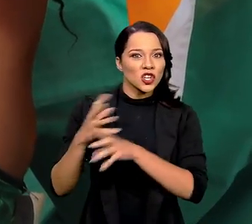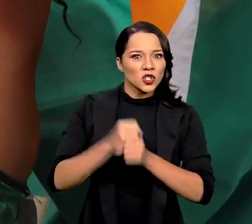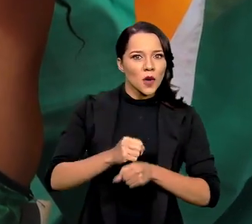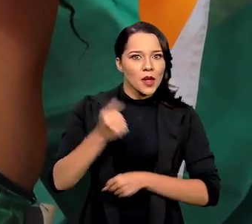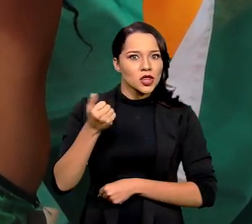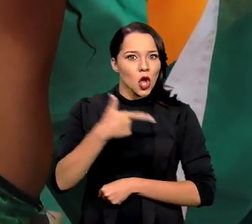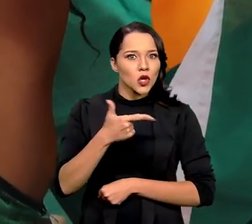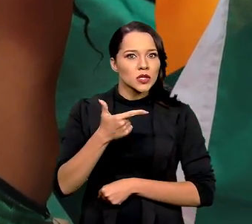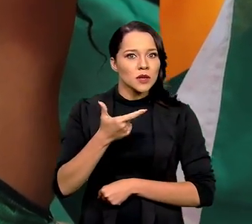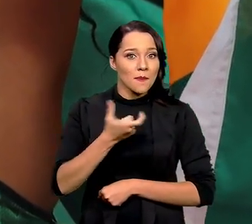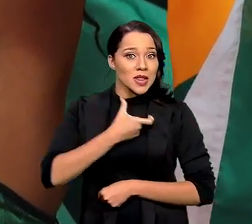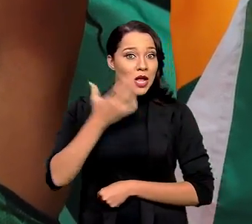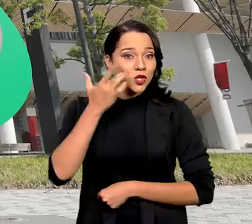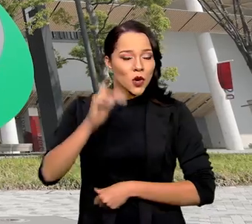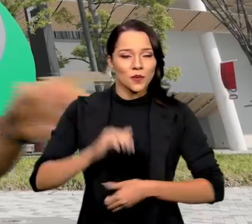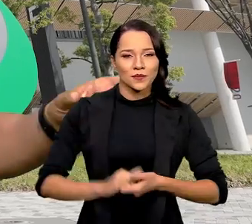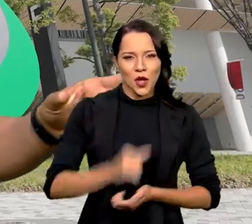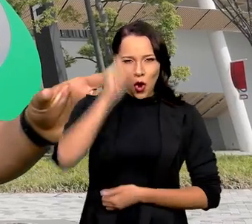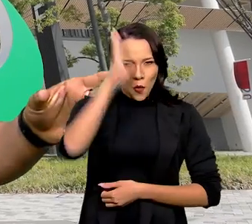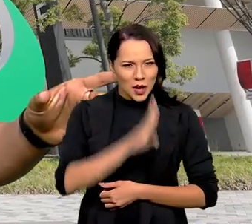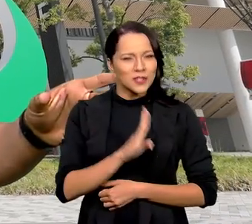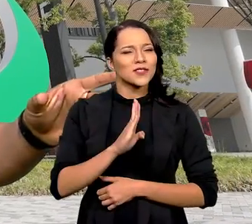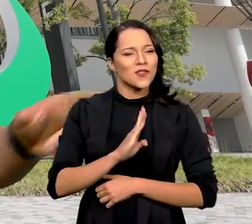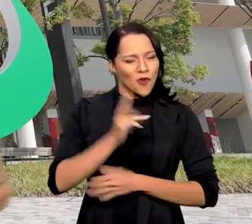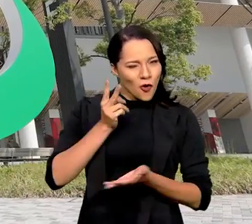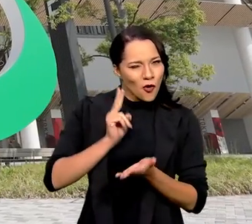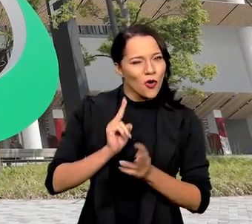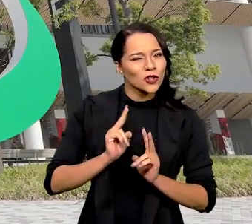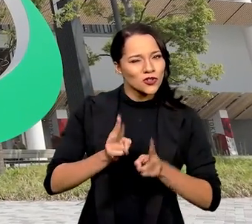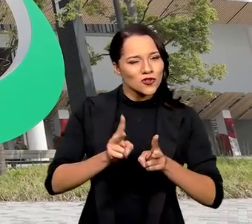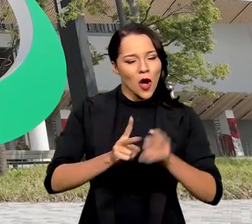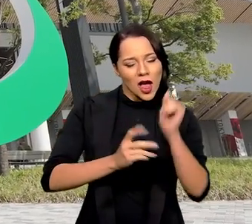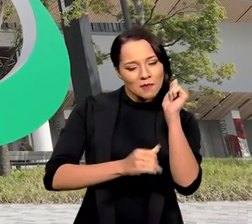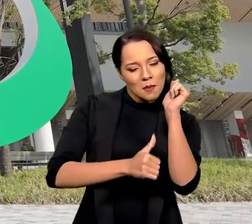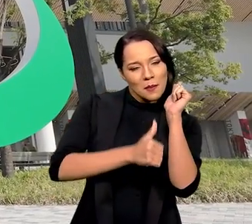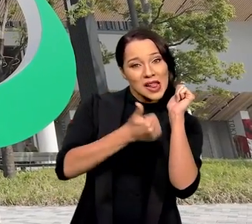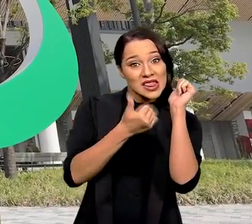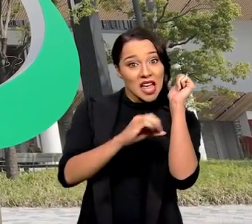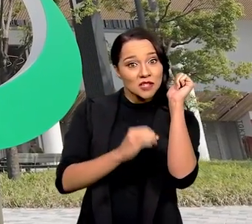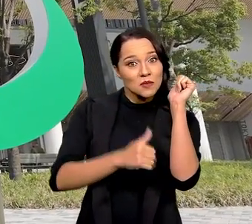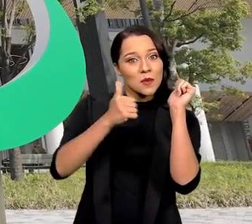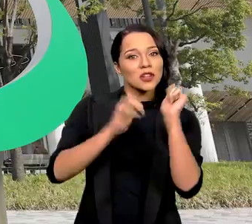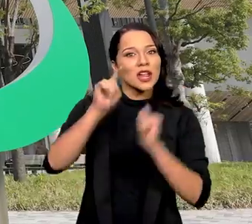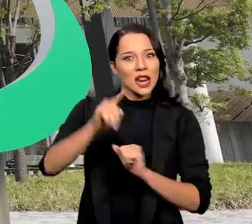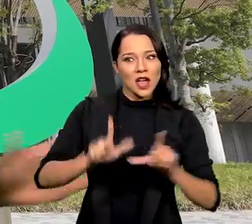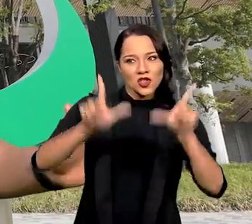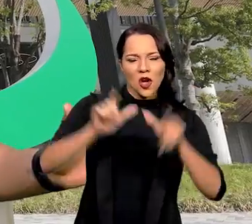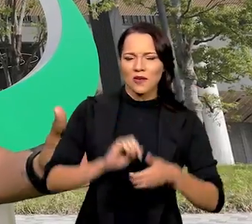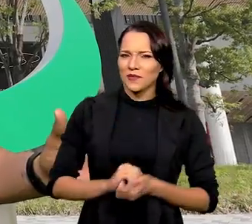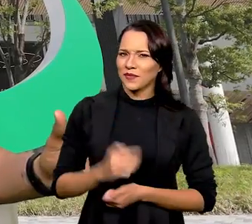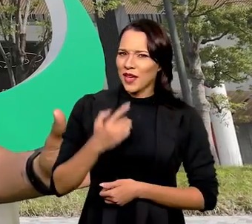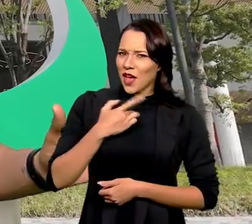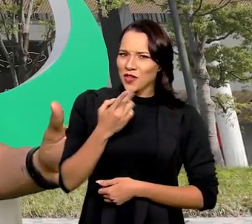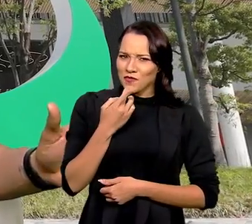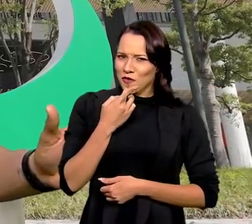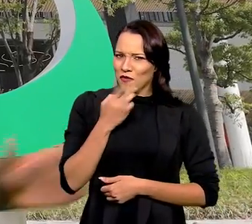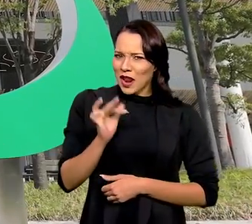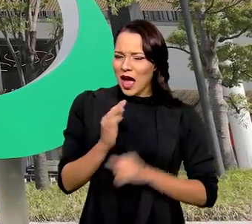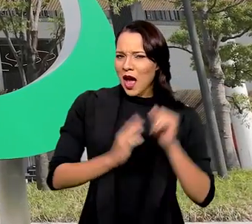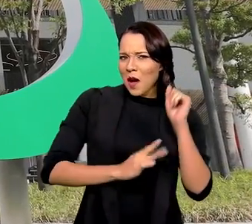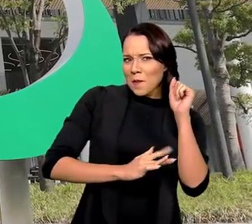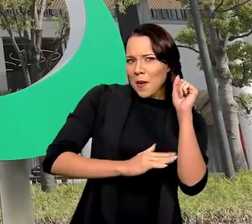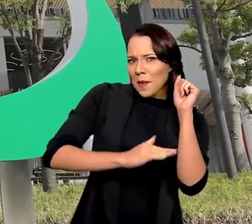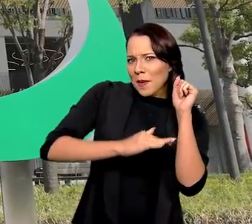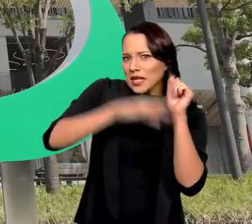elas somam 12 medalhas de ouro. O Brasil segue firme entre os 10 primeiros no ranking de medalhas lá em Tóquio. não vou nem arriscar a